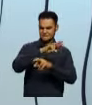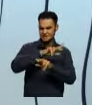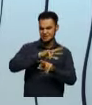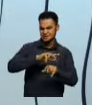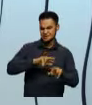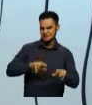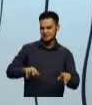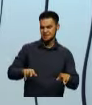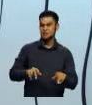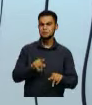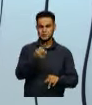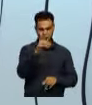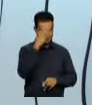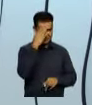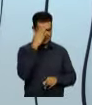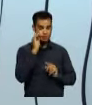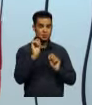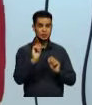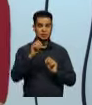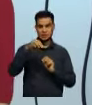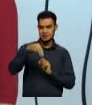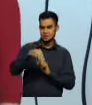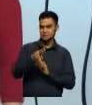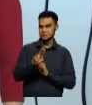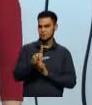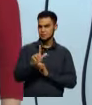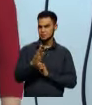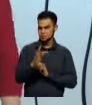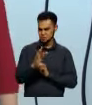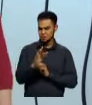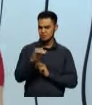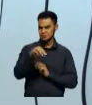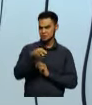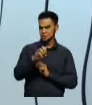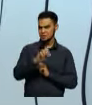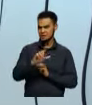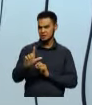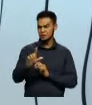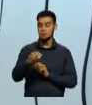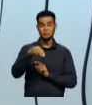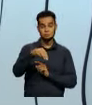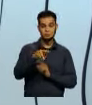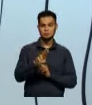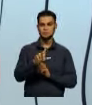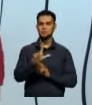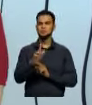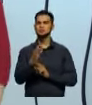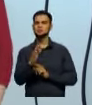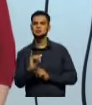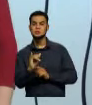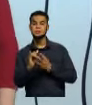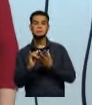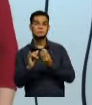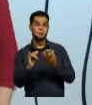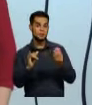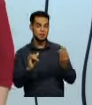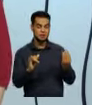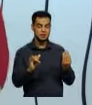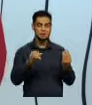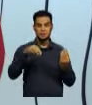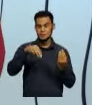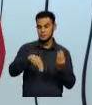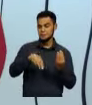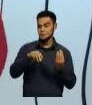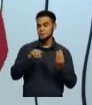Você sabe o que é uma linguagem multimodal? Multi vem de muitos e modal vem de moda, vem da